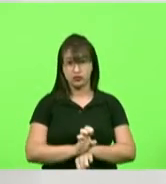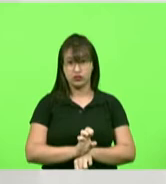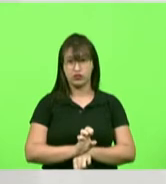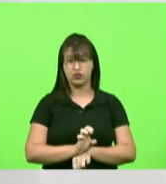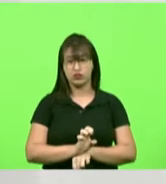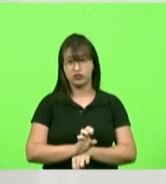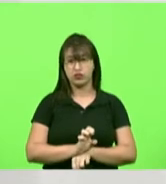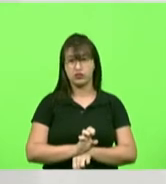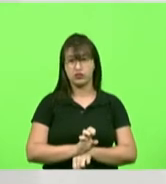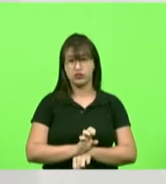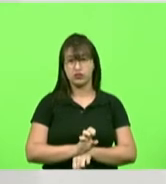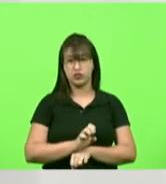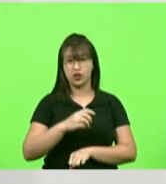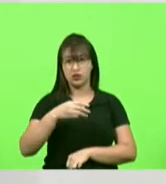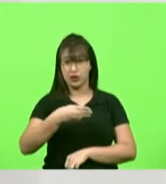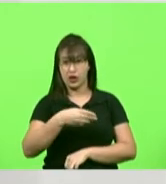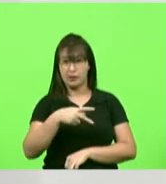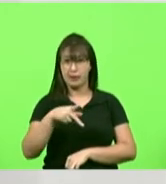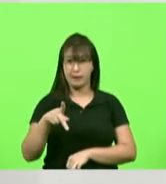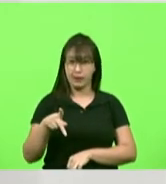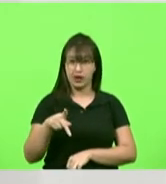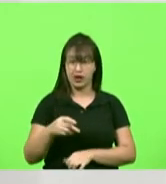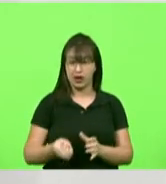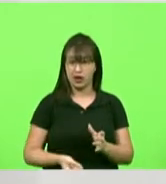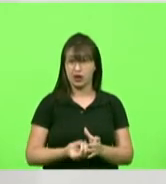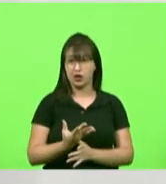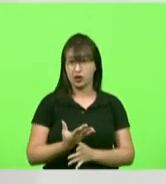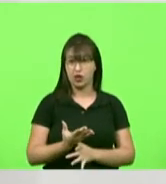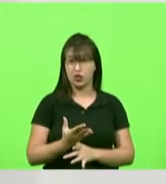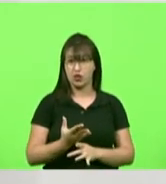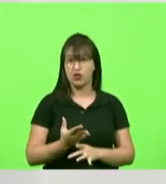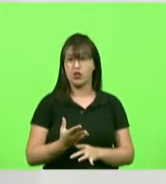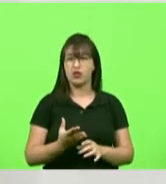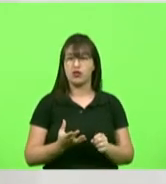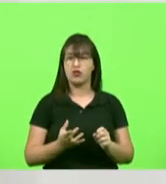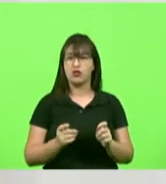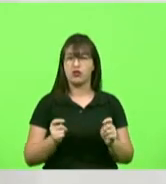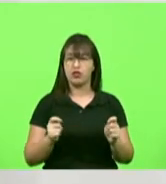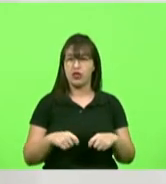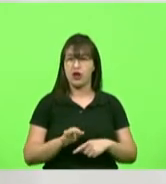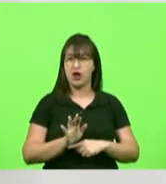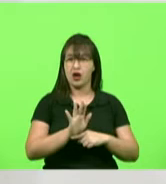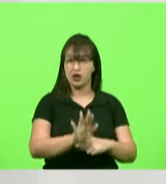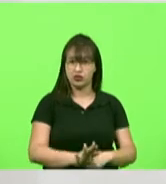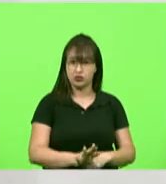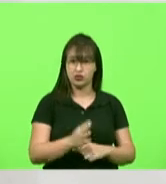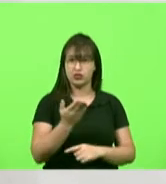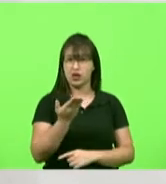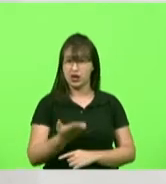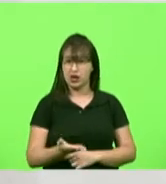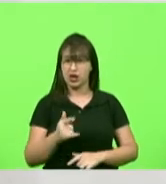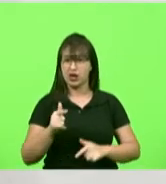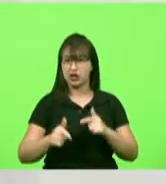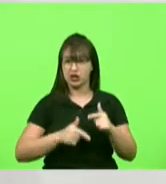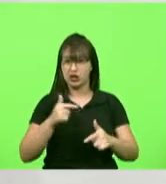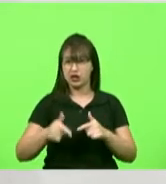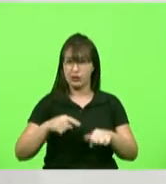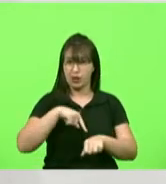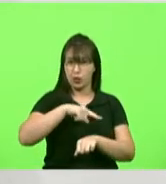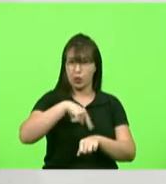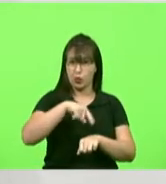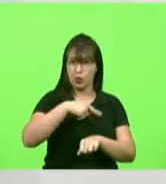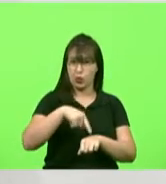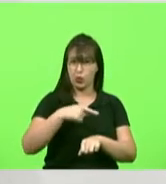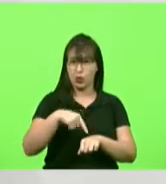uma MP que garante ali o o ganho das horas extras completas